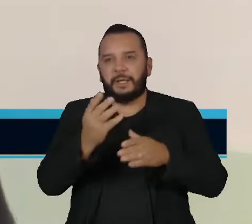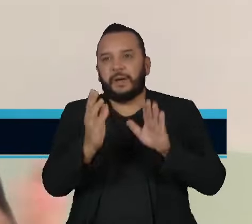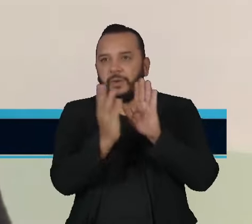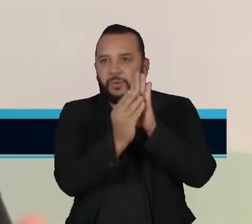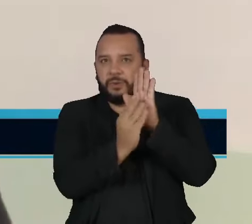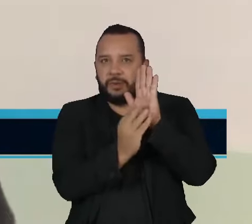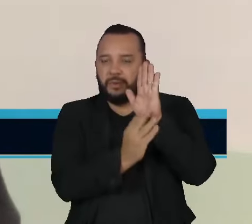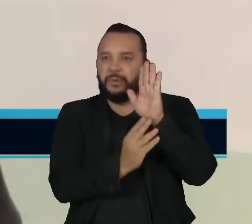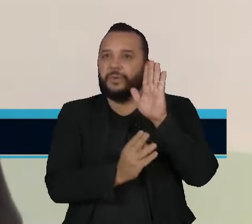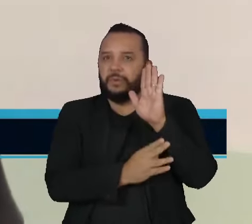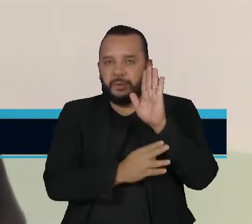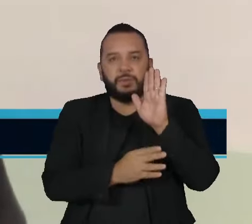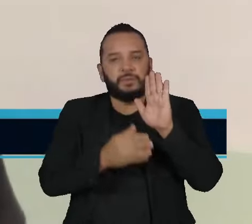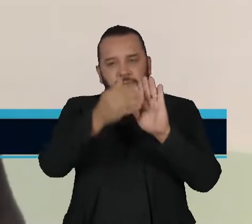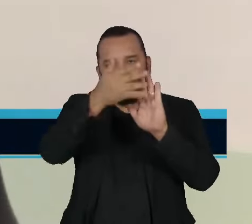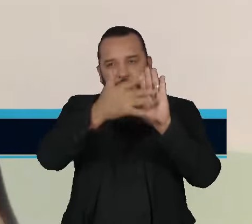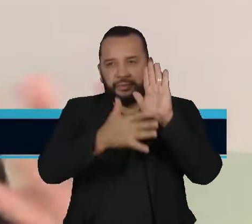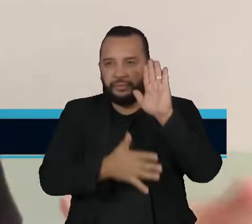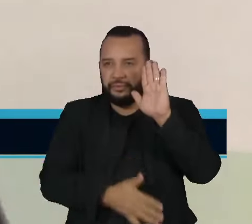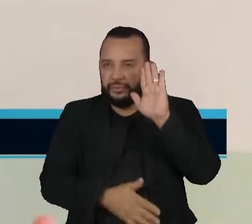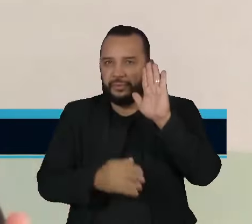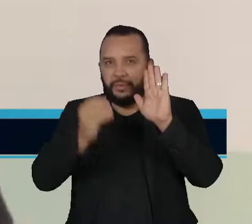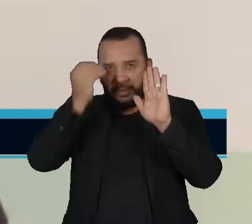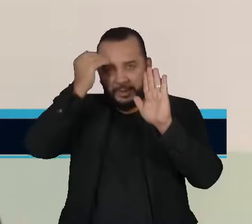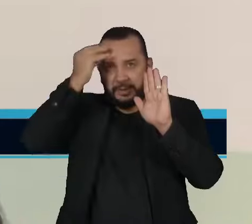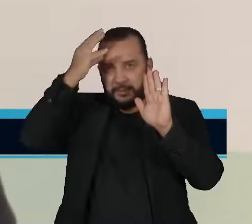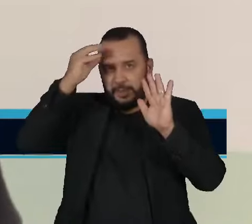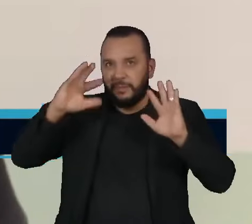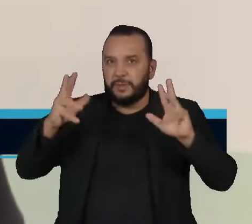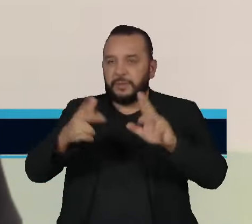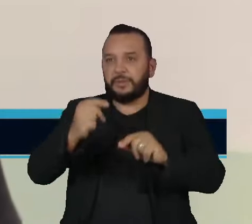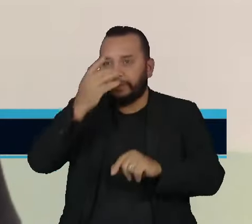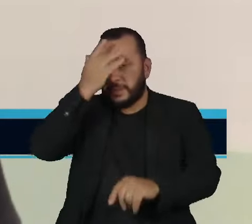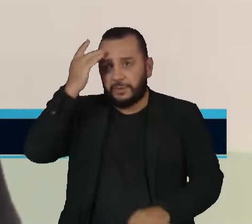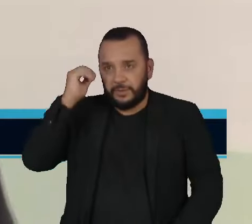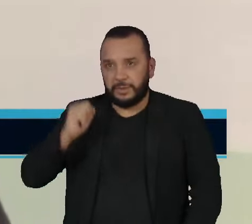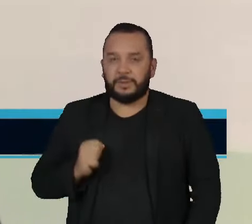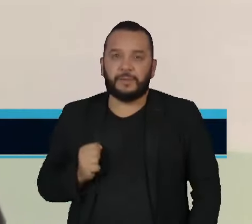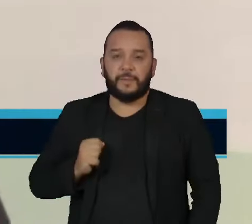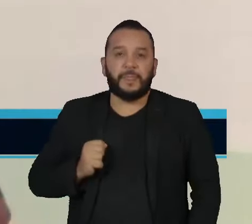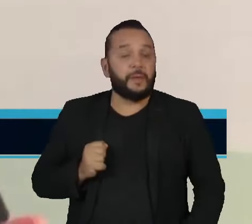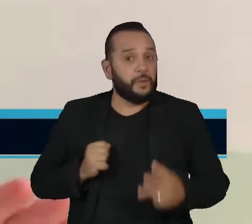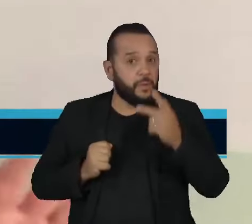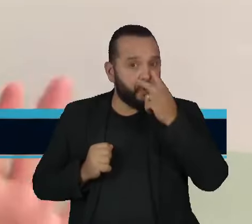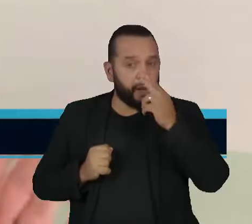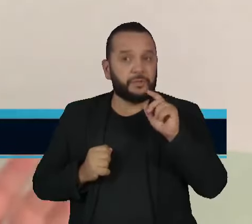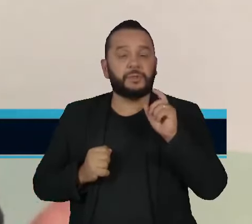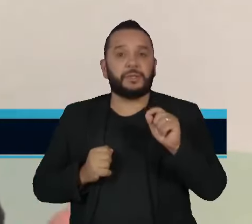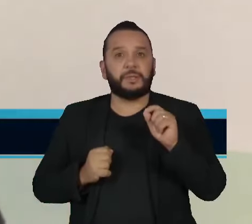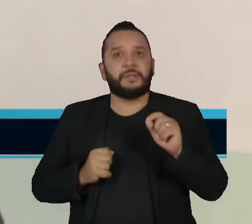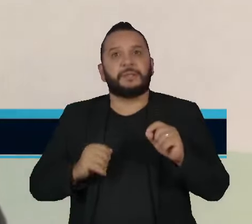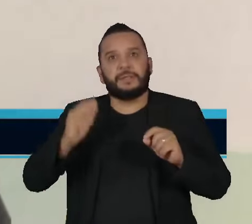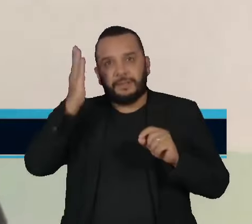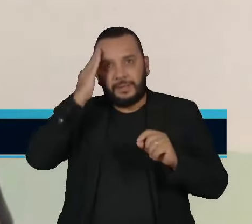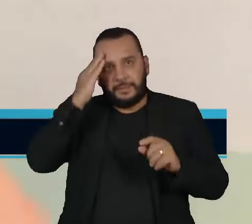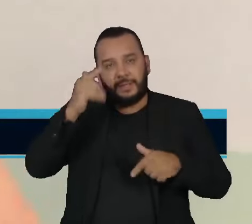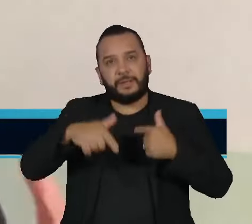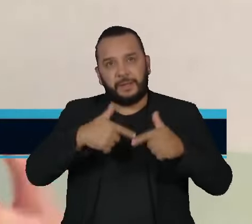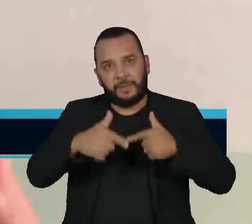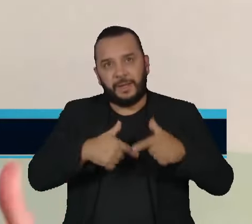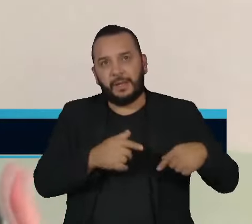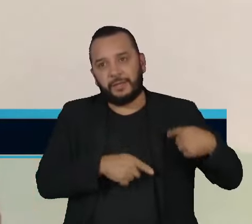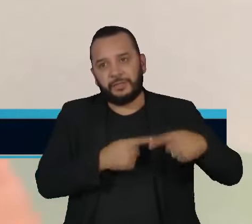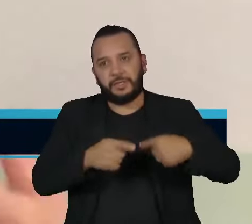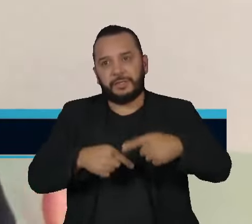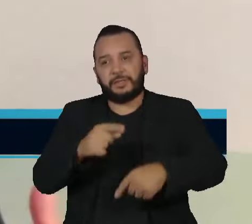enorme e de muito conhecimento para todo mundo. Então, eu acho que tem que saber trabalhar com a geração Z